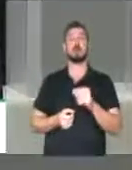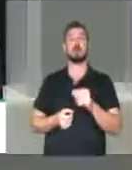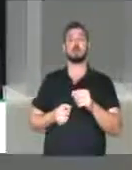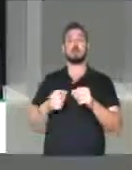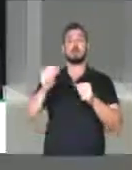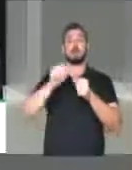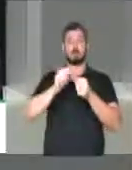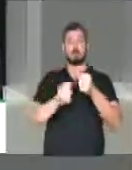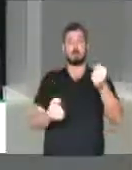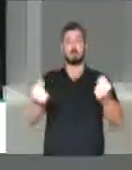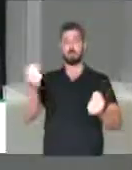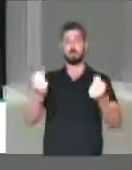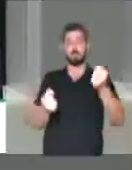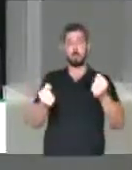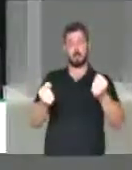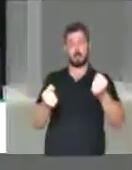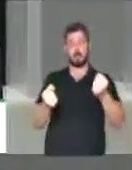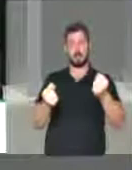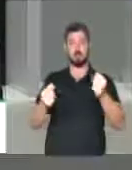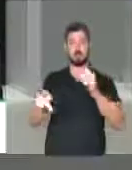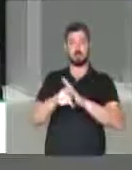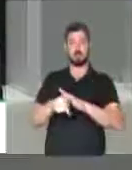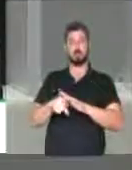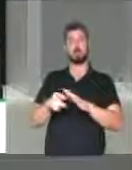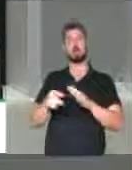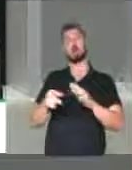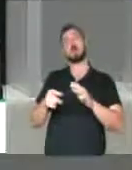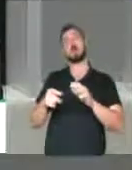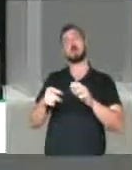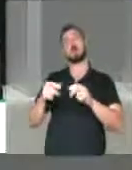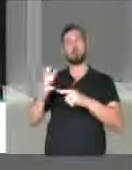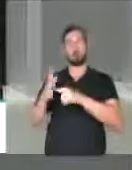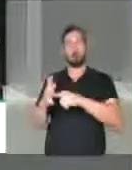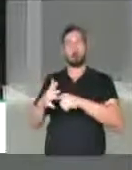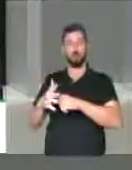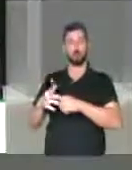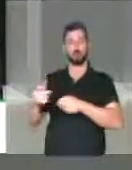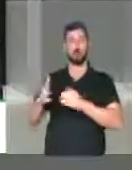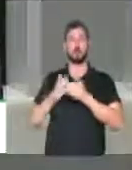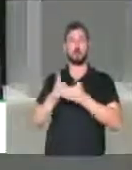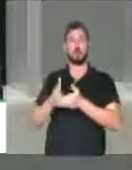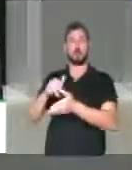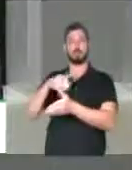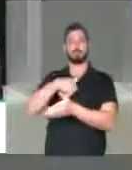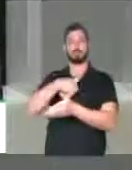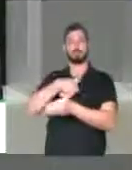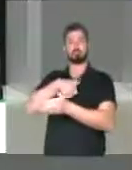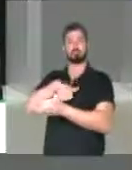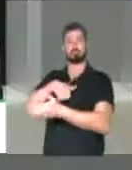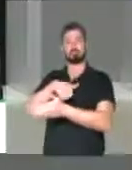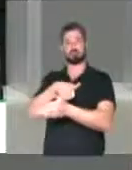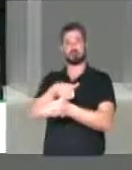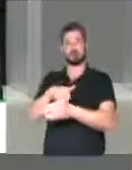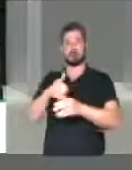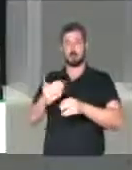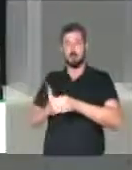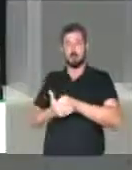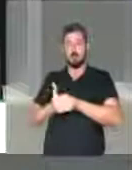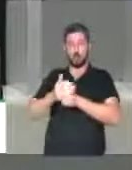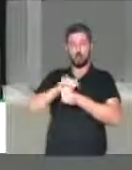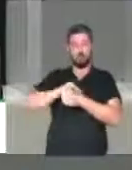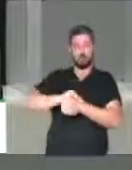uma cobertura no volante e no eixo dos motores estacionários adaptados à navegação.